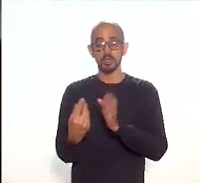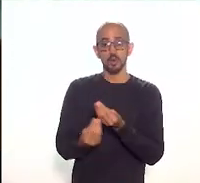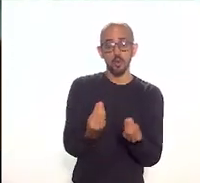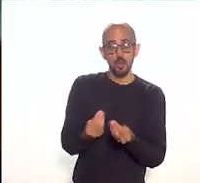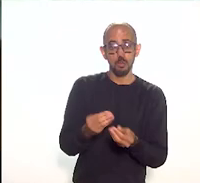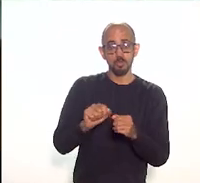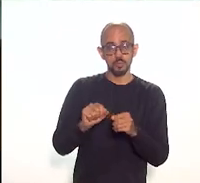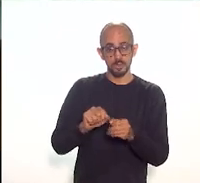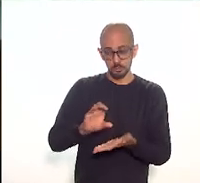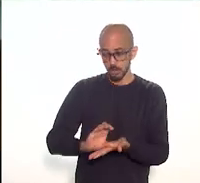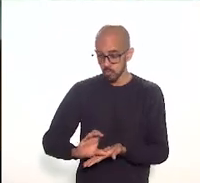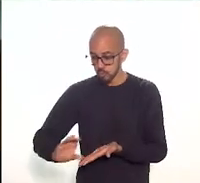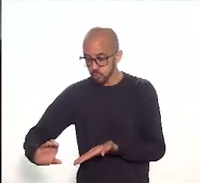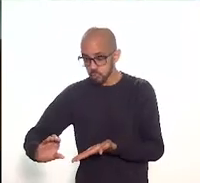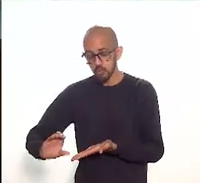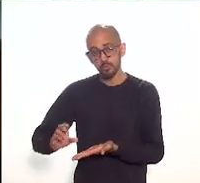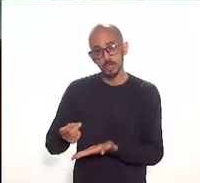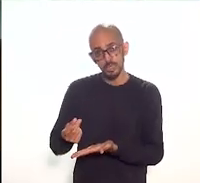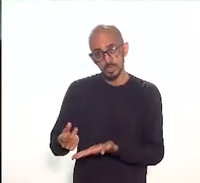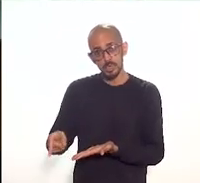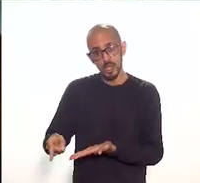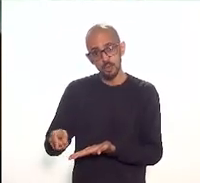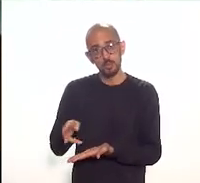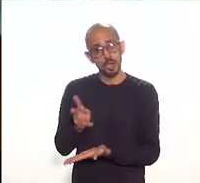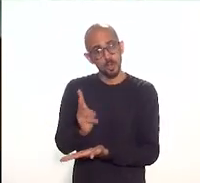contando com os esforços